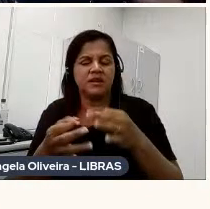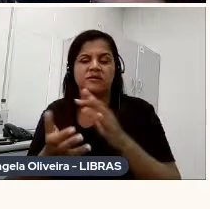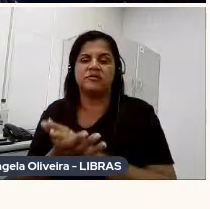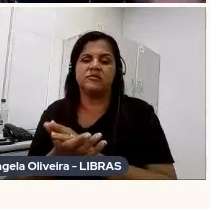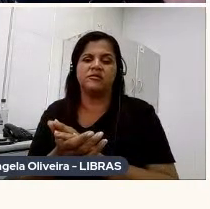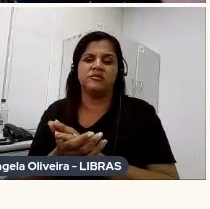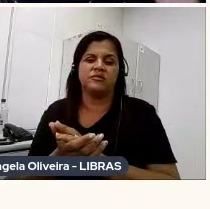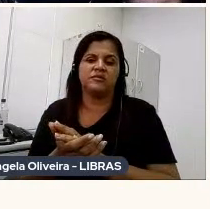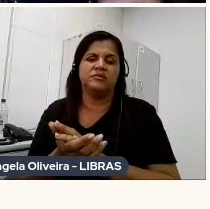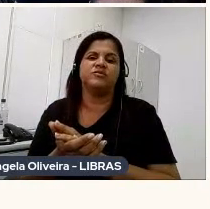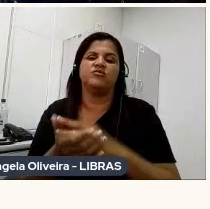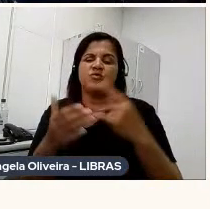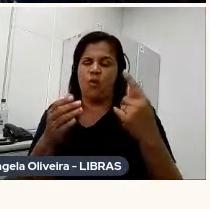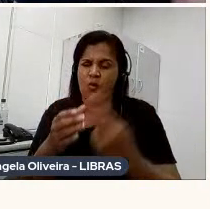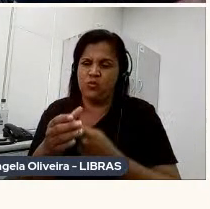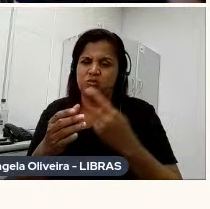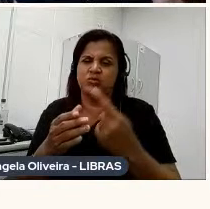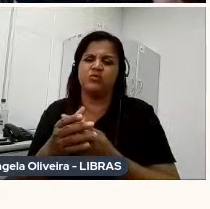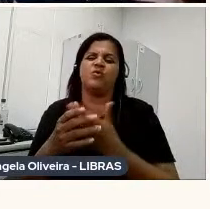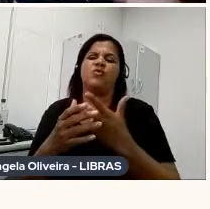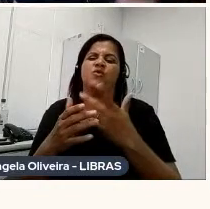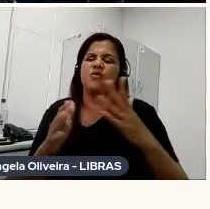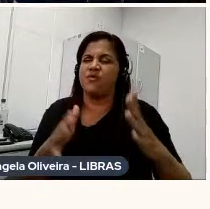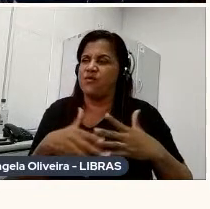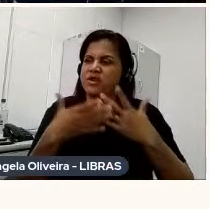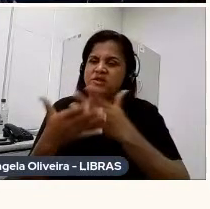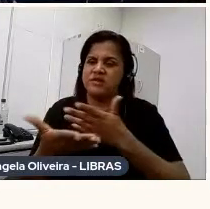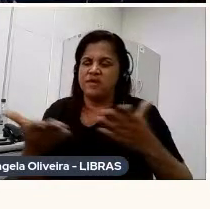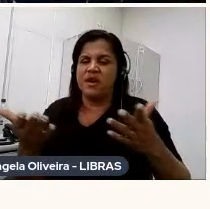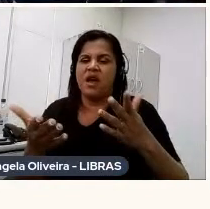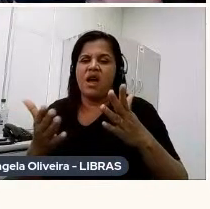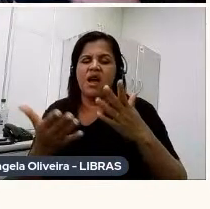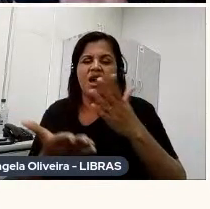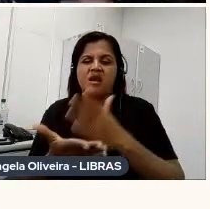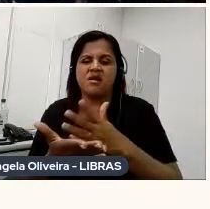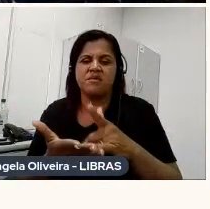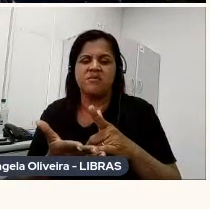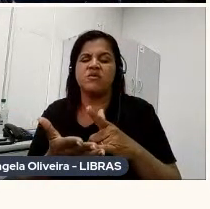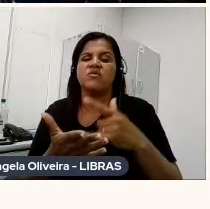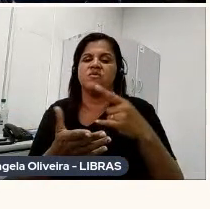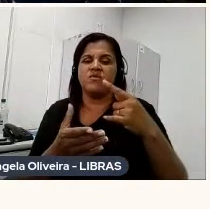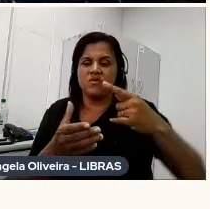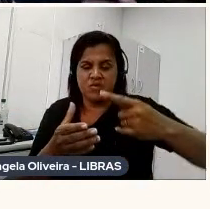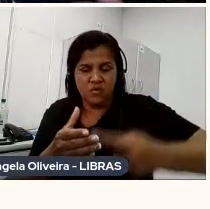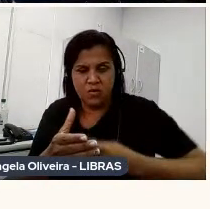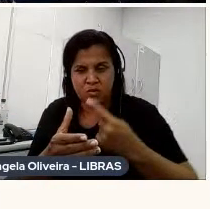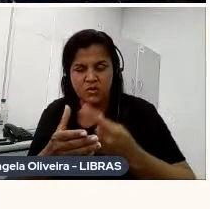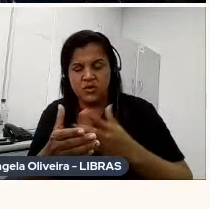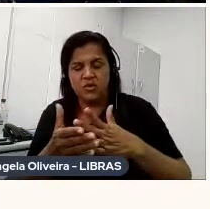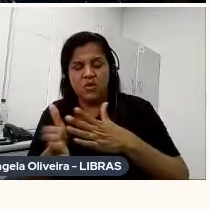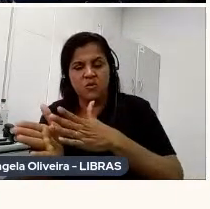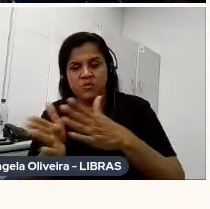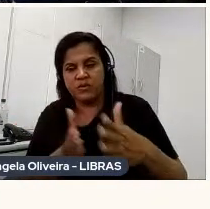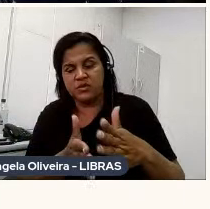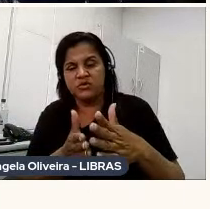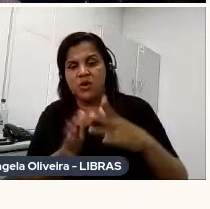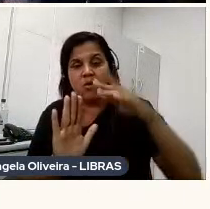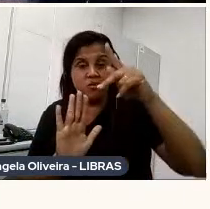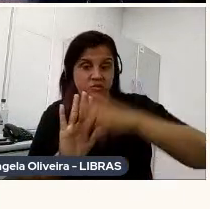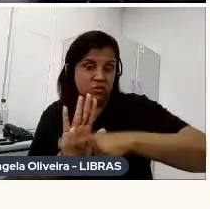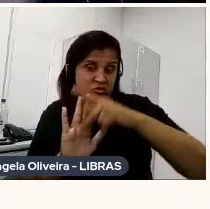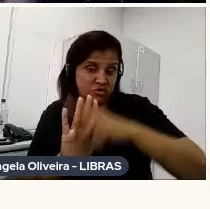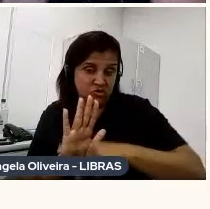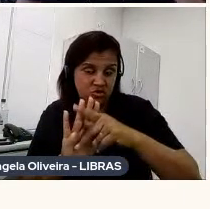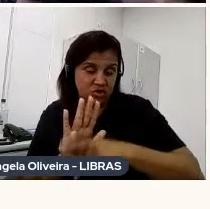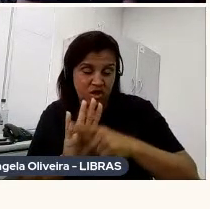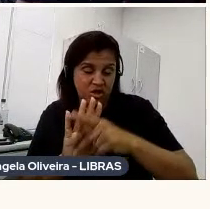pelos festivais, acabou, inclusive, gerando um processo, um projeto de série, que é o Angelina